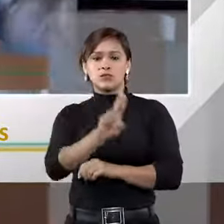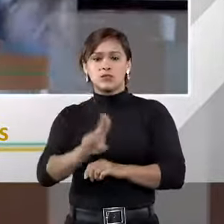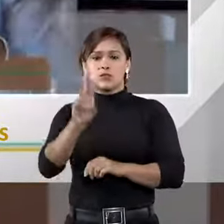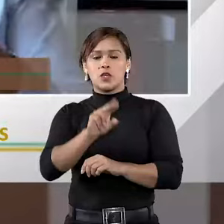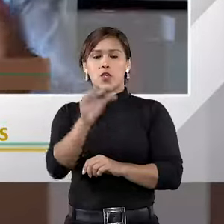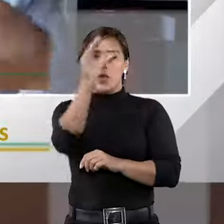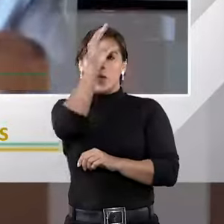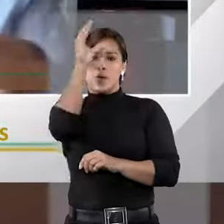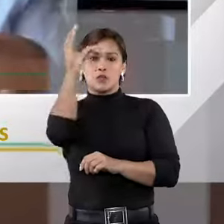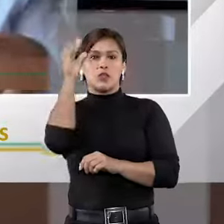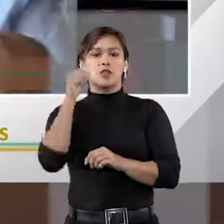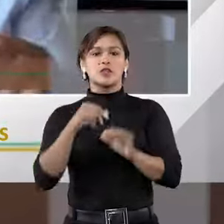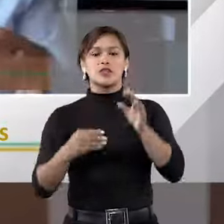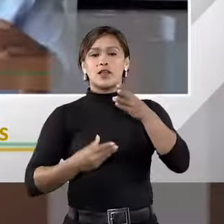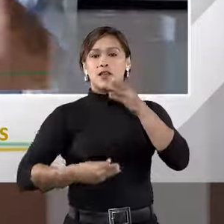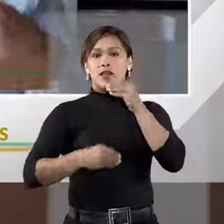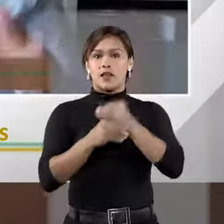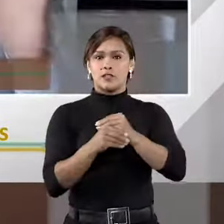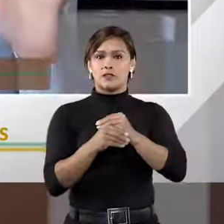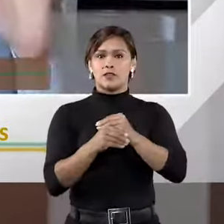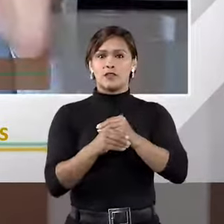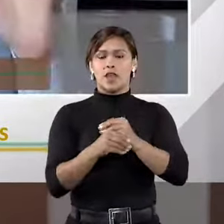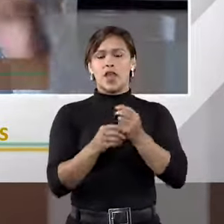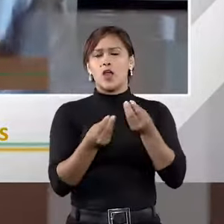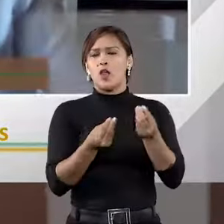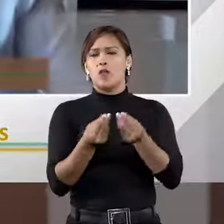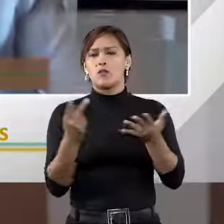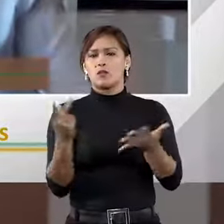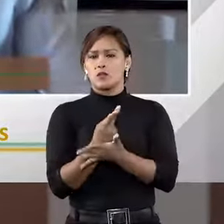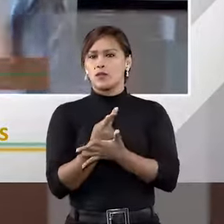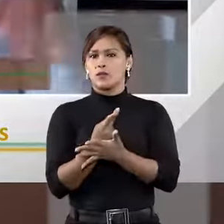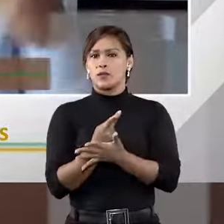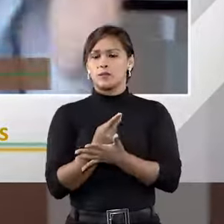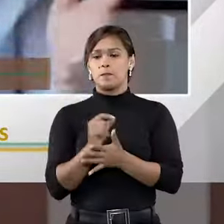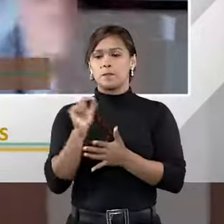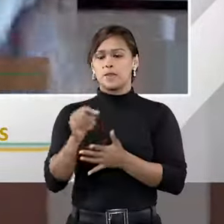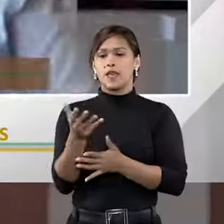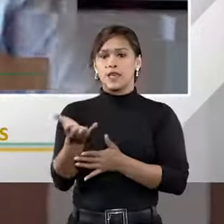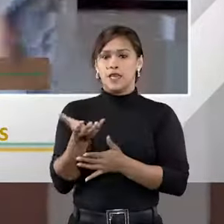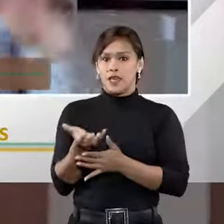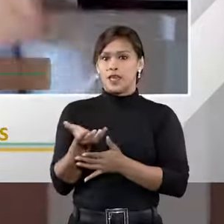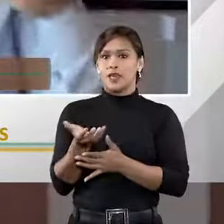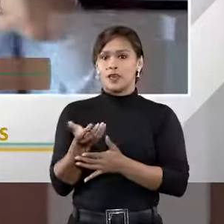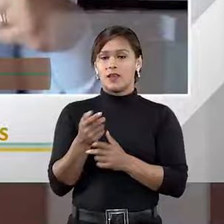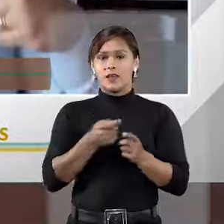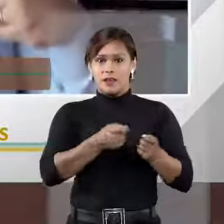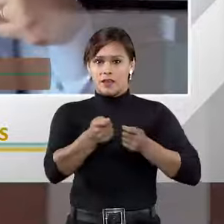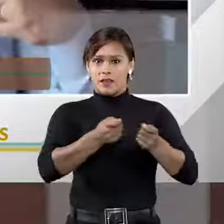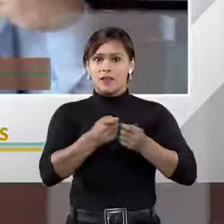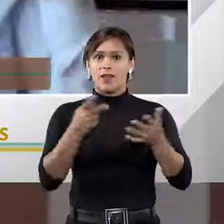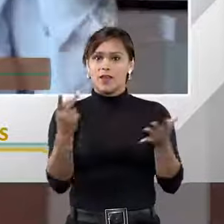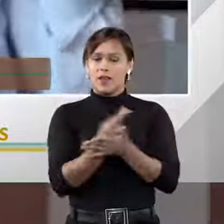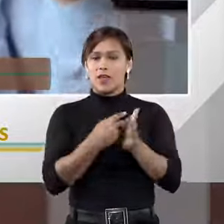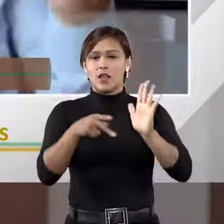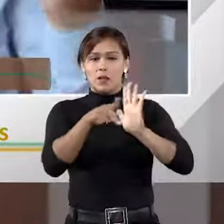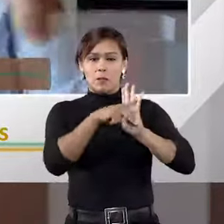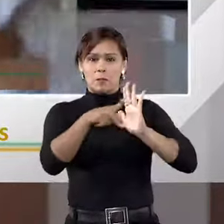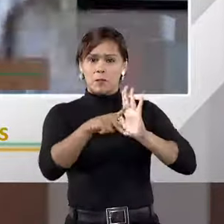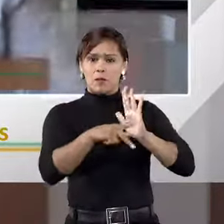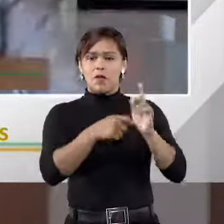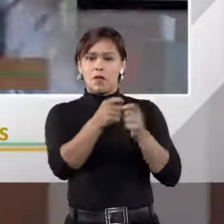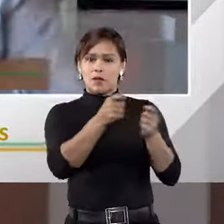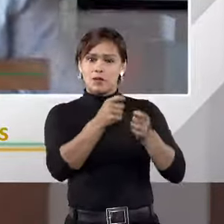eficaz para o consumidor se ele a ratificá-la. Ratificá-la de que forma? Ele quer se valer na arbitragem. Então, ele próprio instaura a